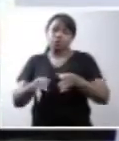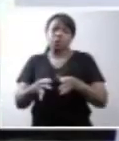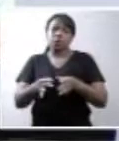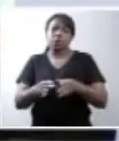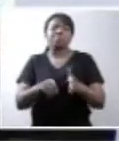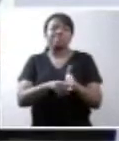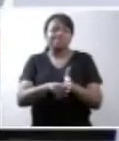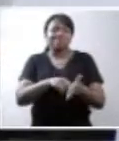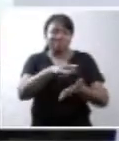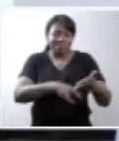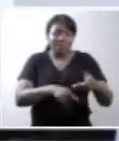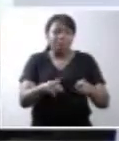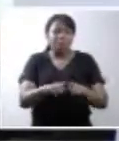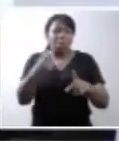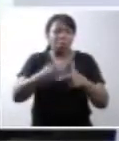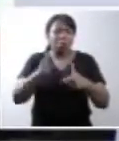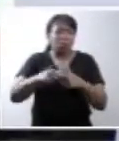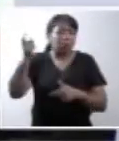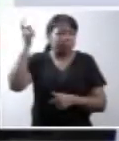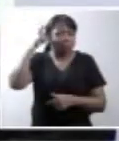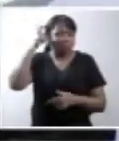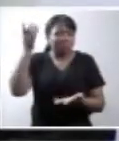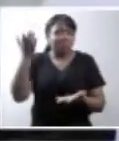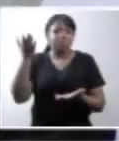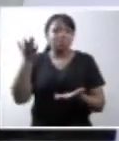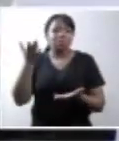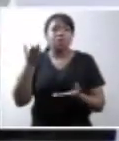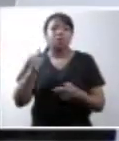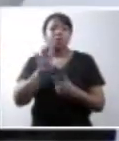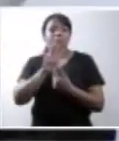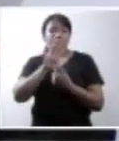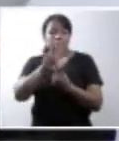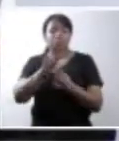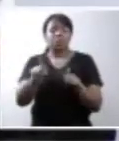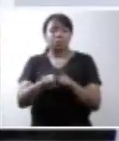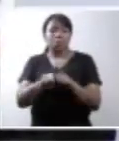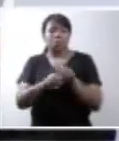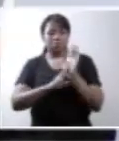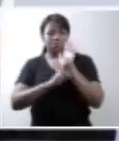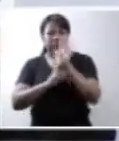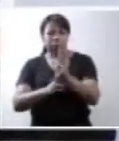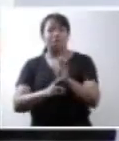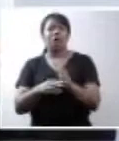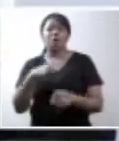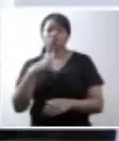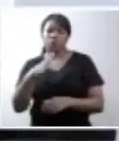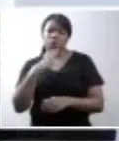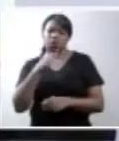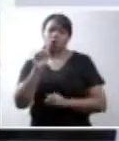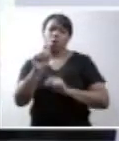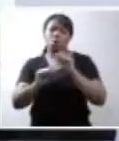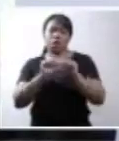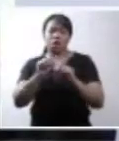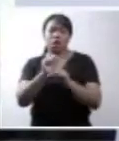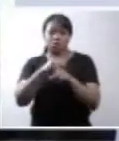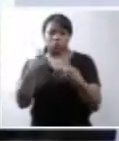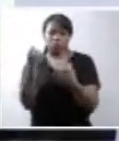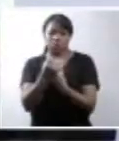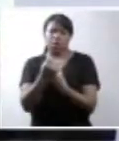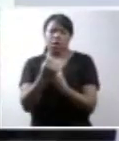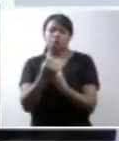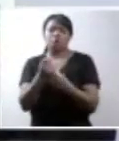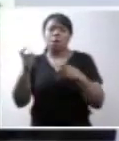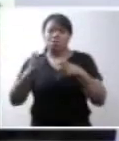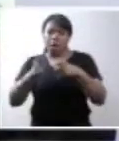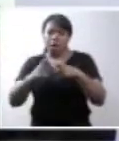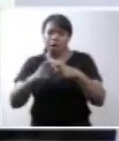diagnóstico da anencefalia foi aqui afirmada pelos mais lídimos representantes reconhecidos das sociedades médicas e